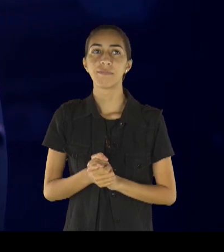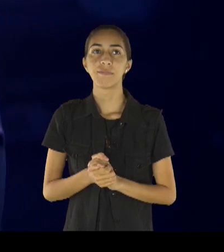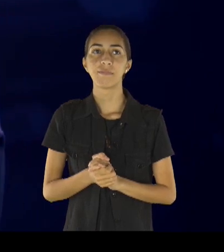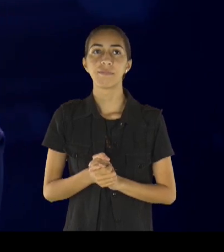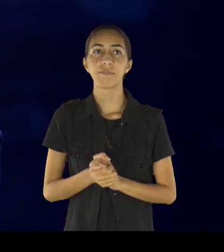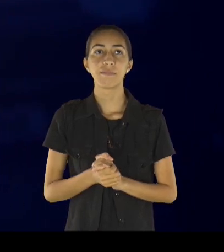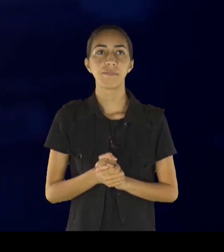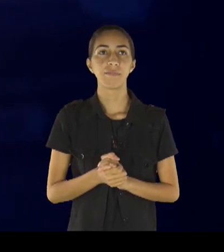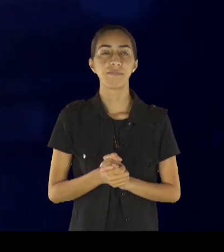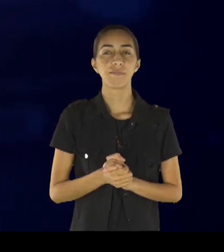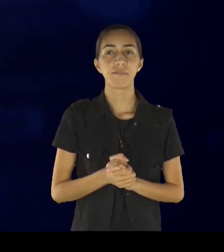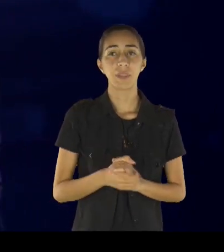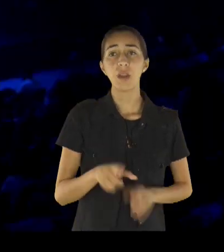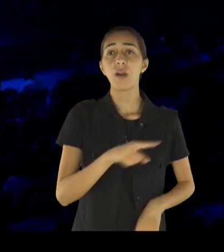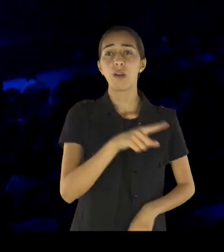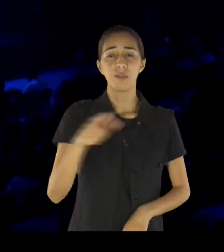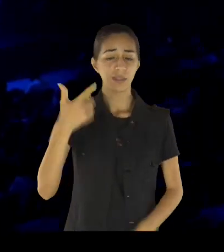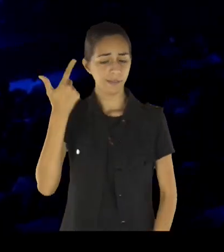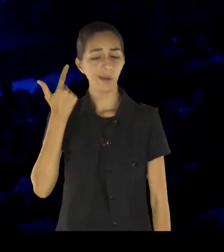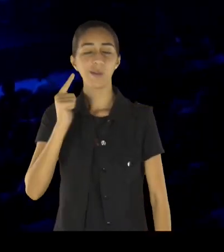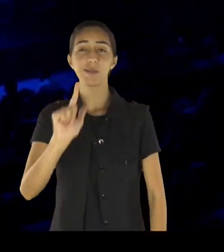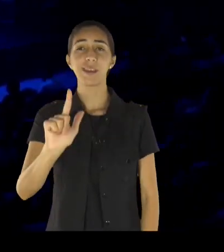de negócios, para você,